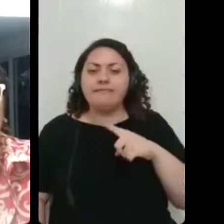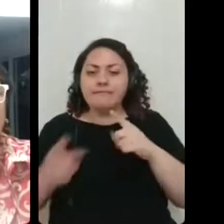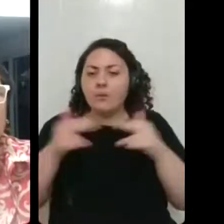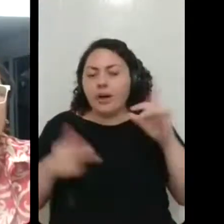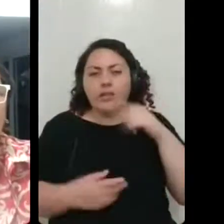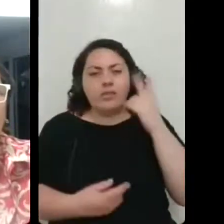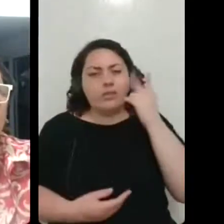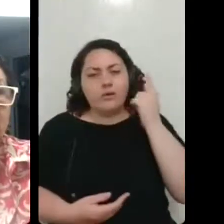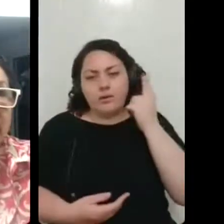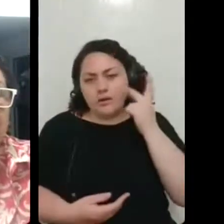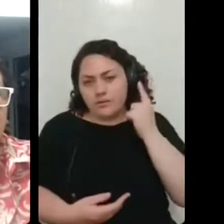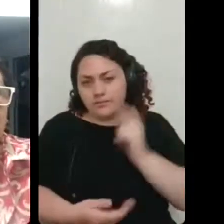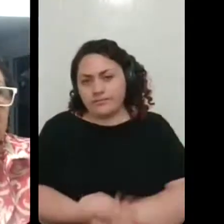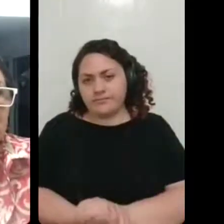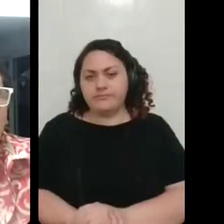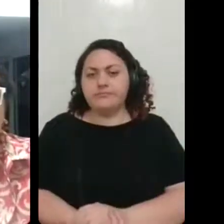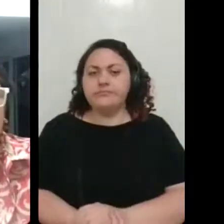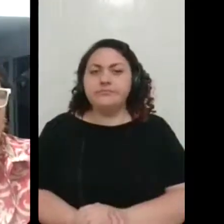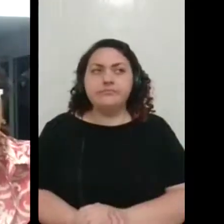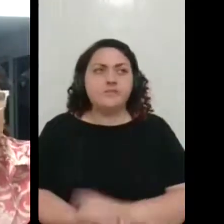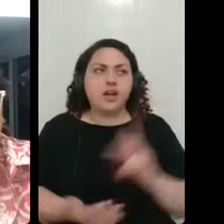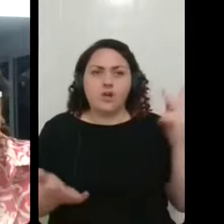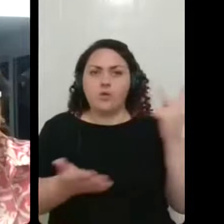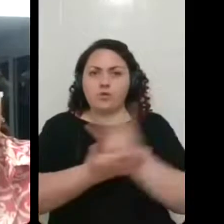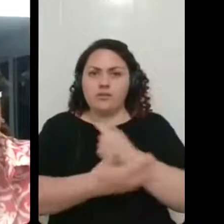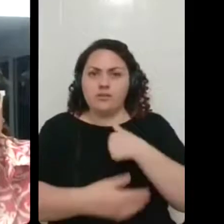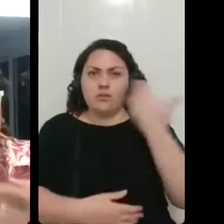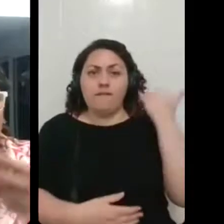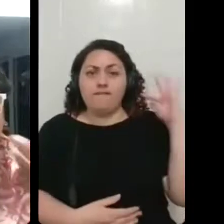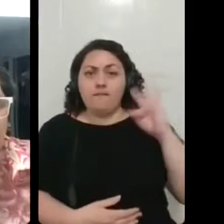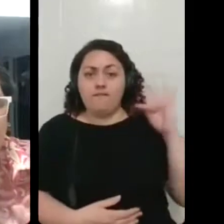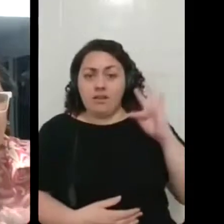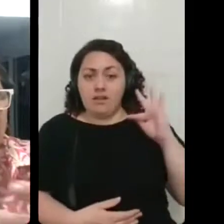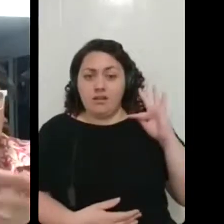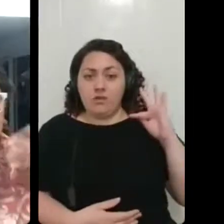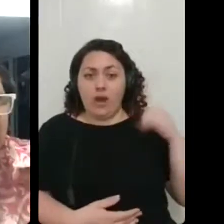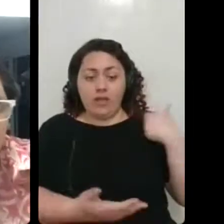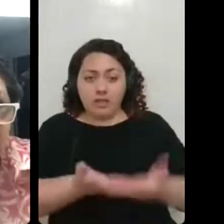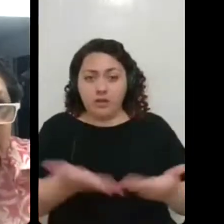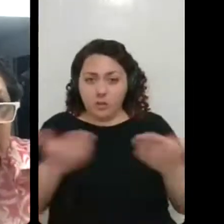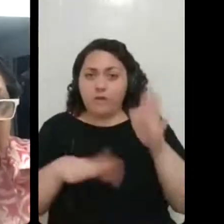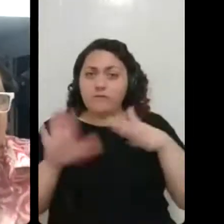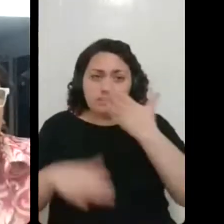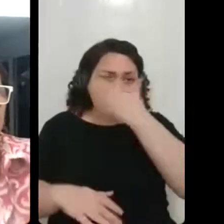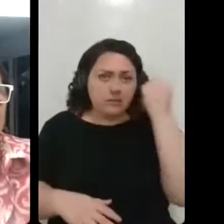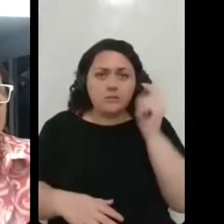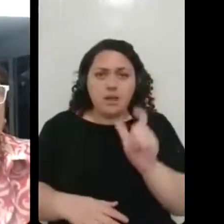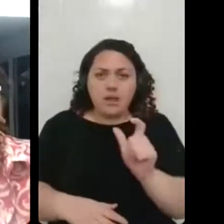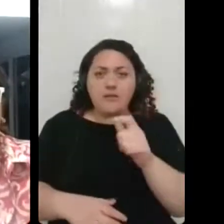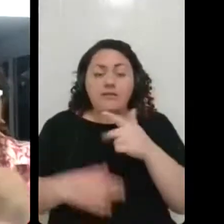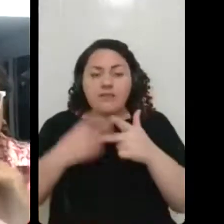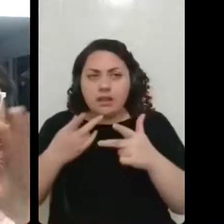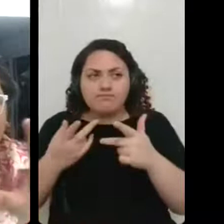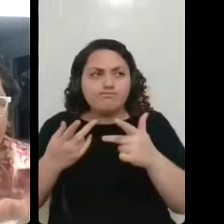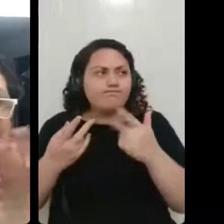Isso aconteceu comigo em fevereiro. hoje eu ainda esqueço coisas que eu vou falar e já não sei o que que eu ia dizer. E